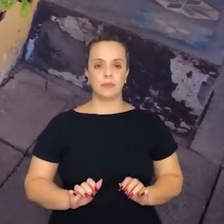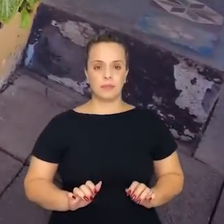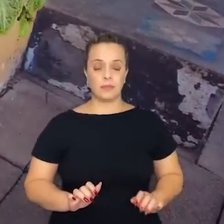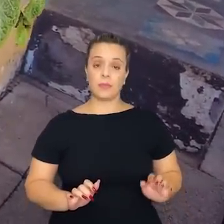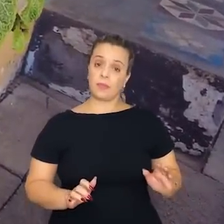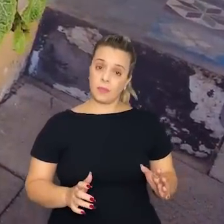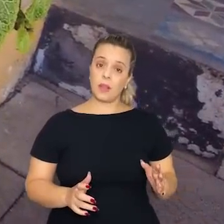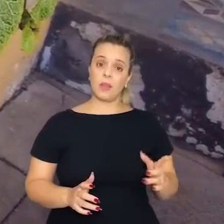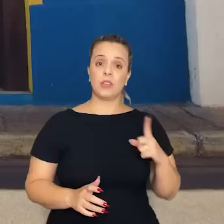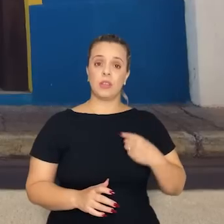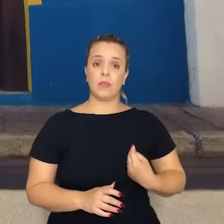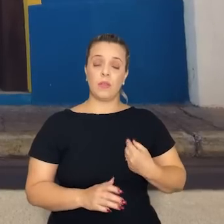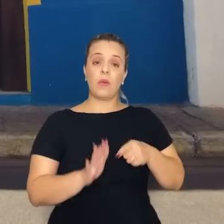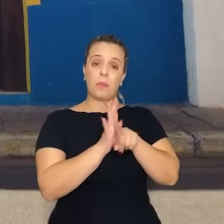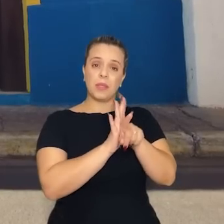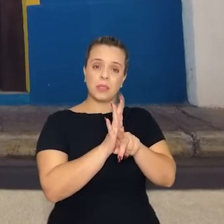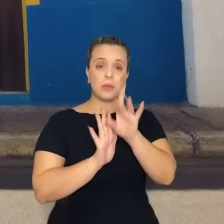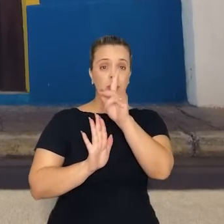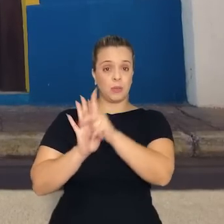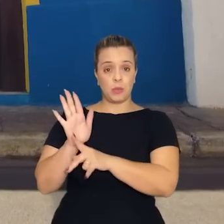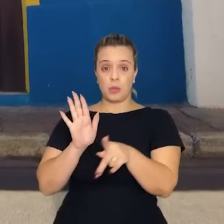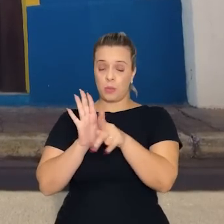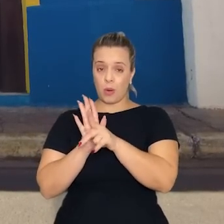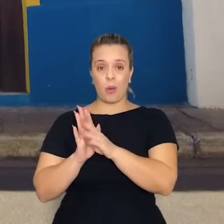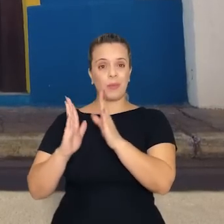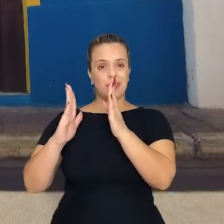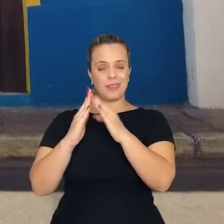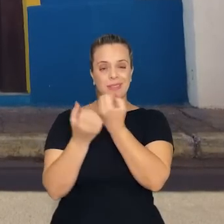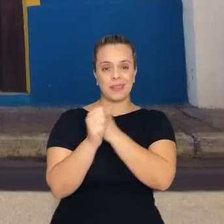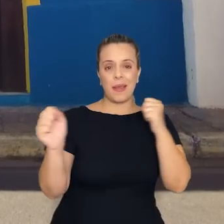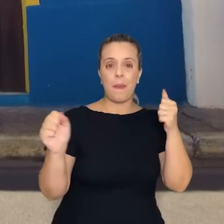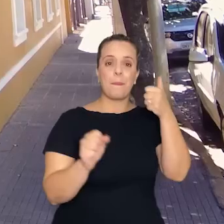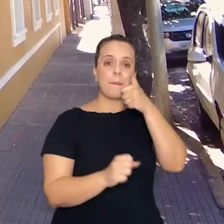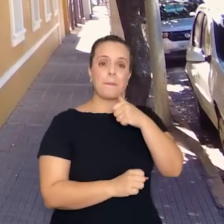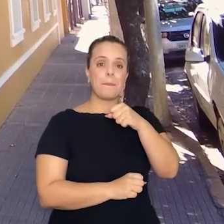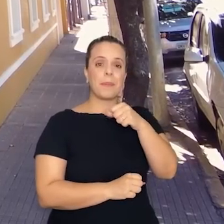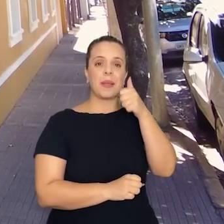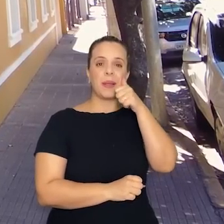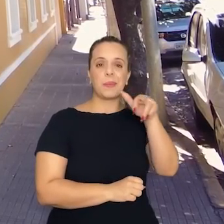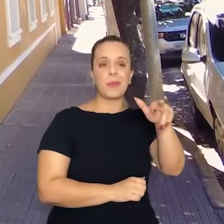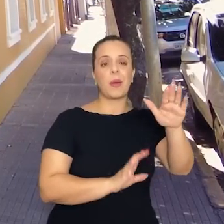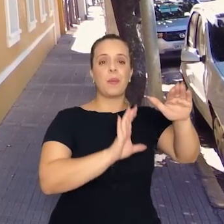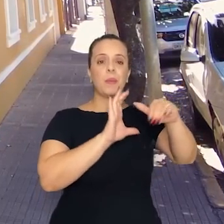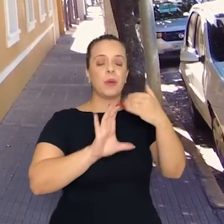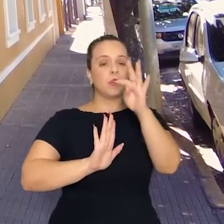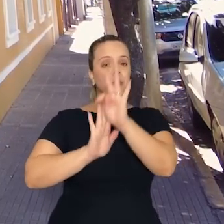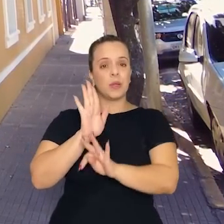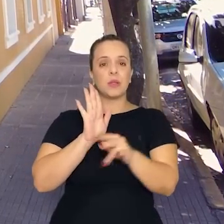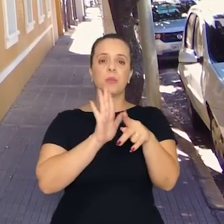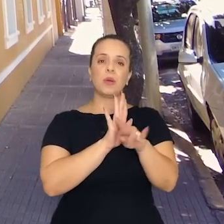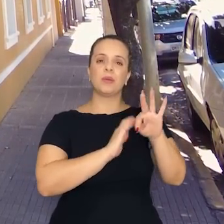Fazendo pesquisa para esse projeto nos casarões, minha irmã manda para mim um texto do Avelino Tavares